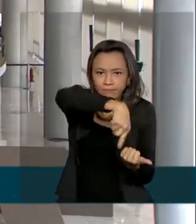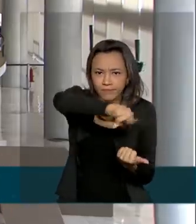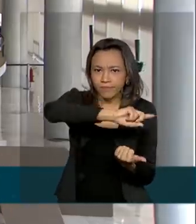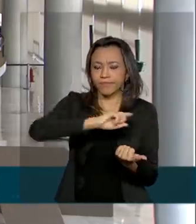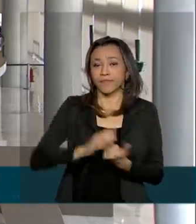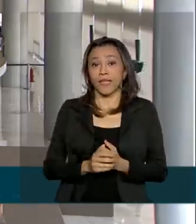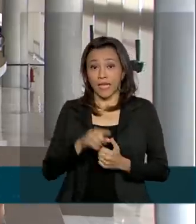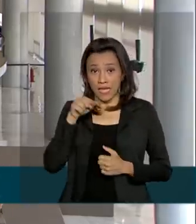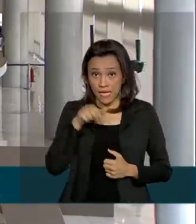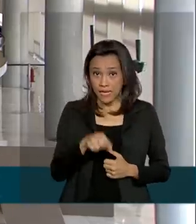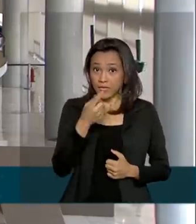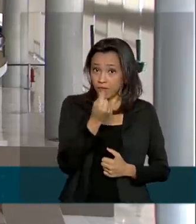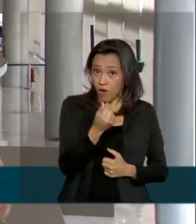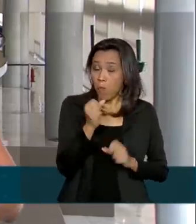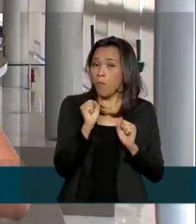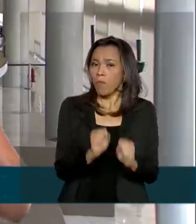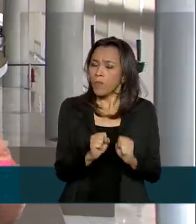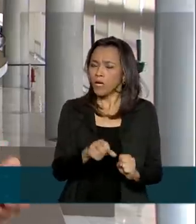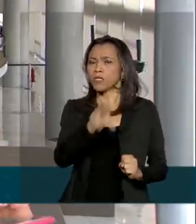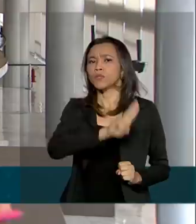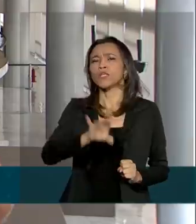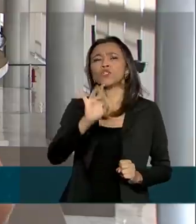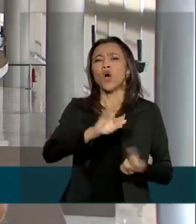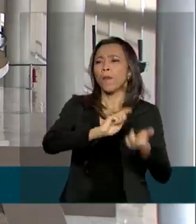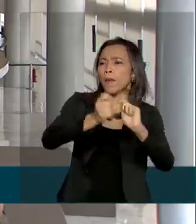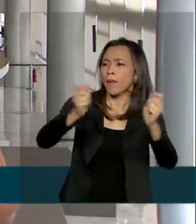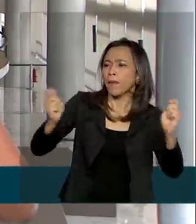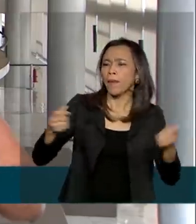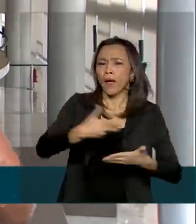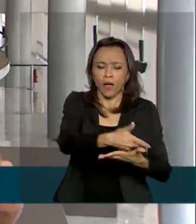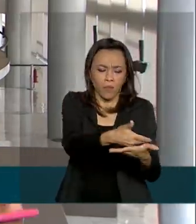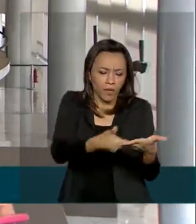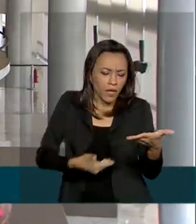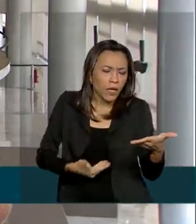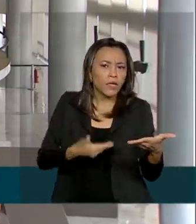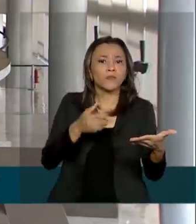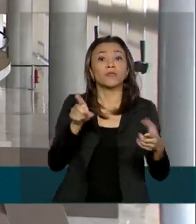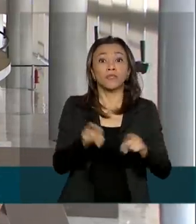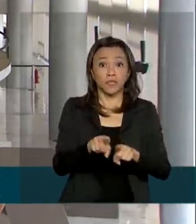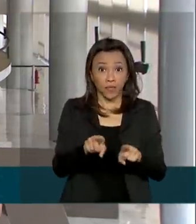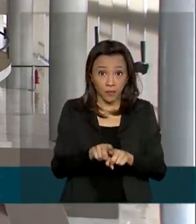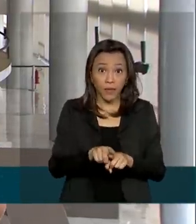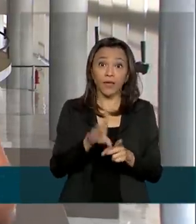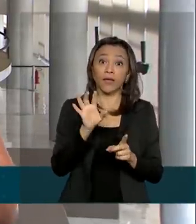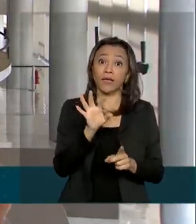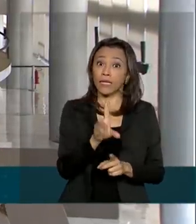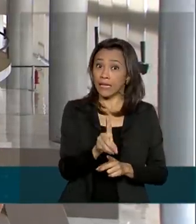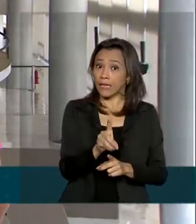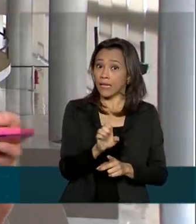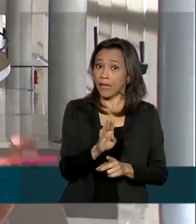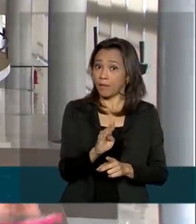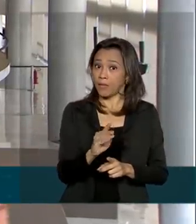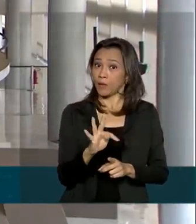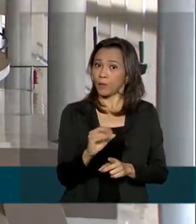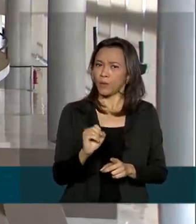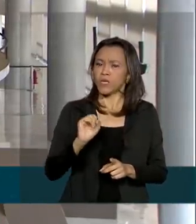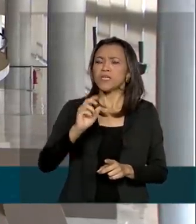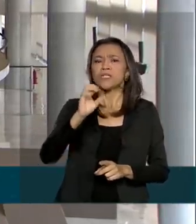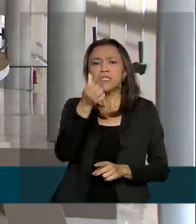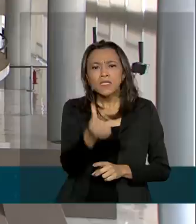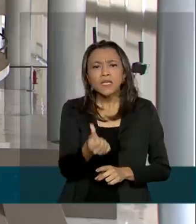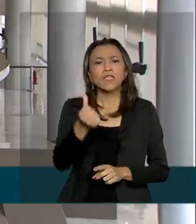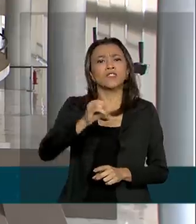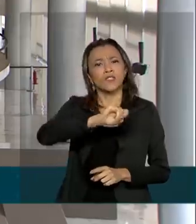valores, inicialmente, poderão ser usados apenas para pagar contas, boletos e na função débito. E, a partir de 6 de julho,